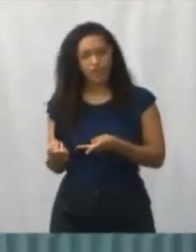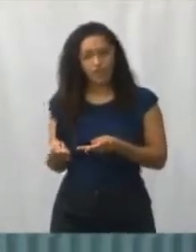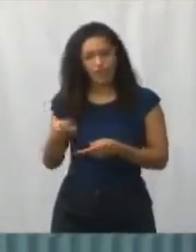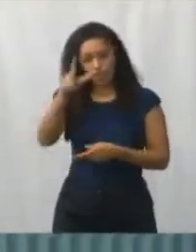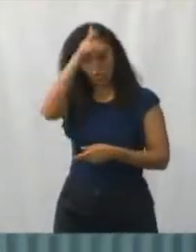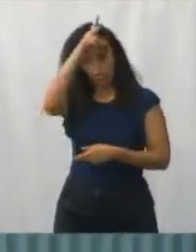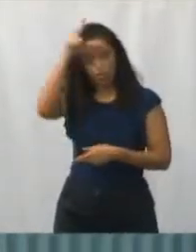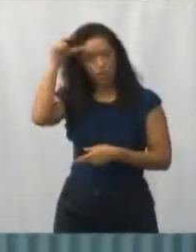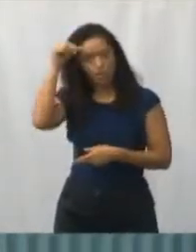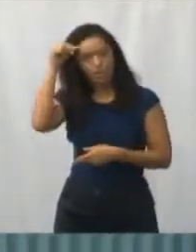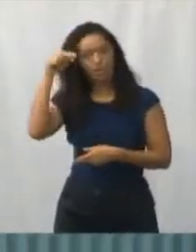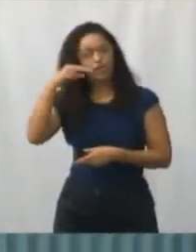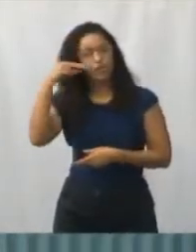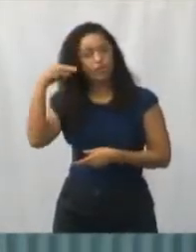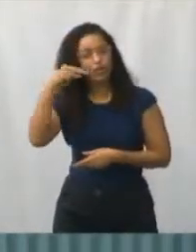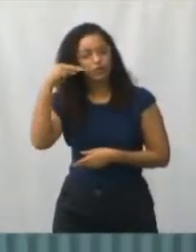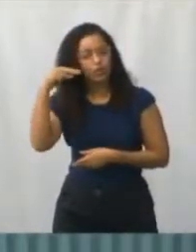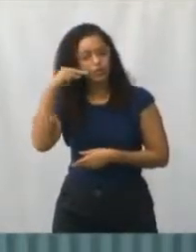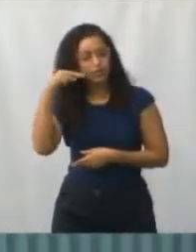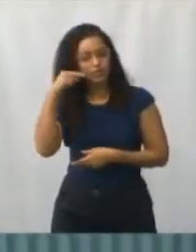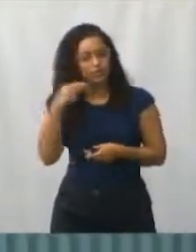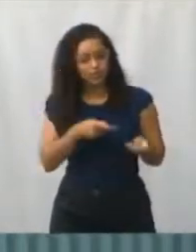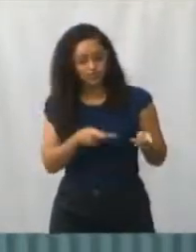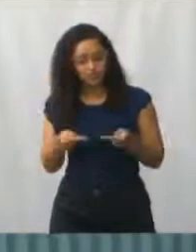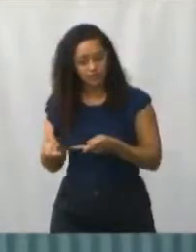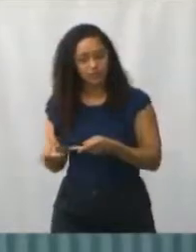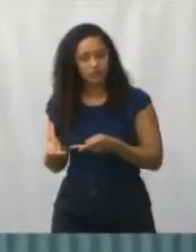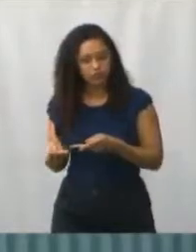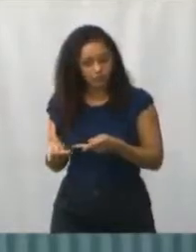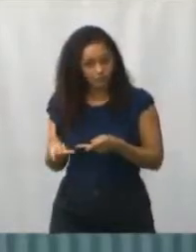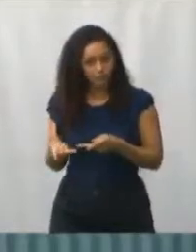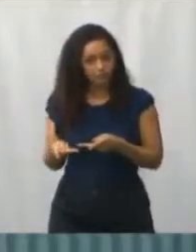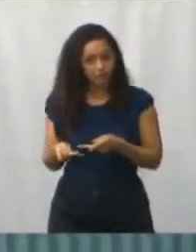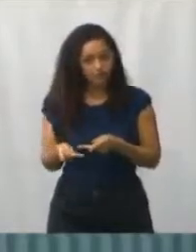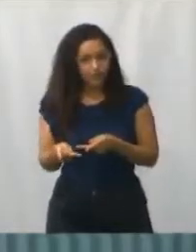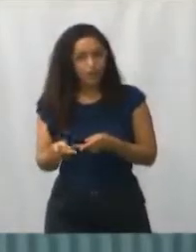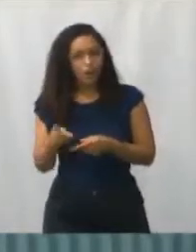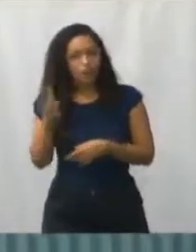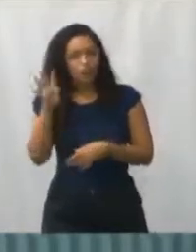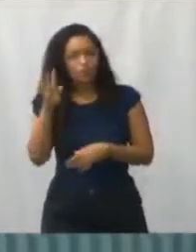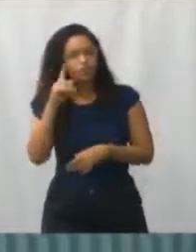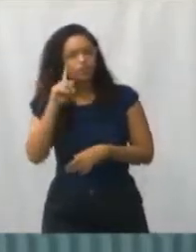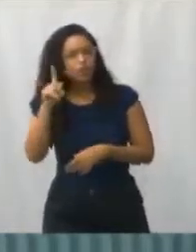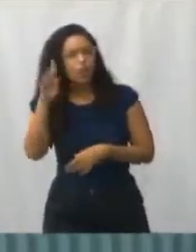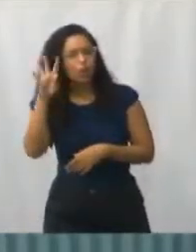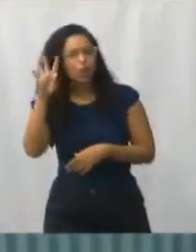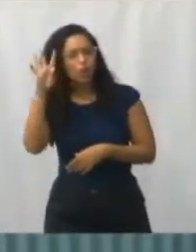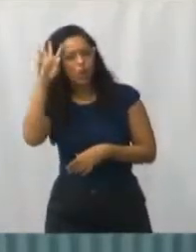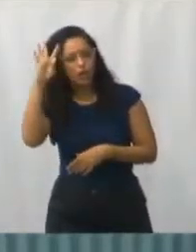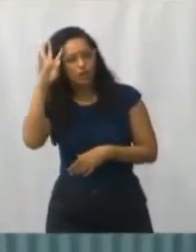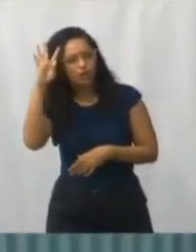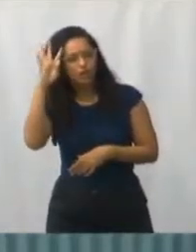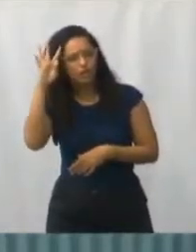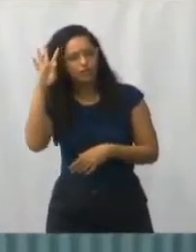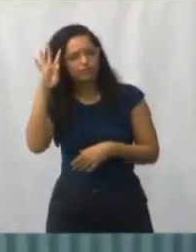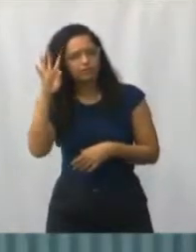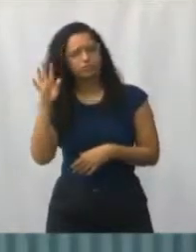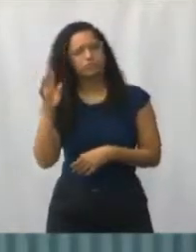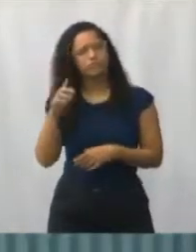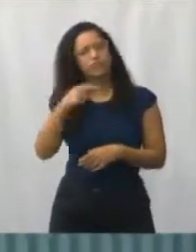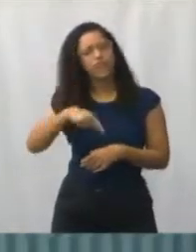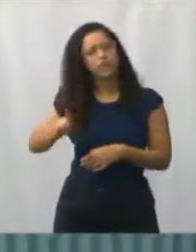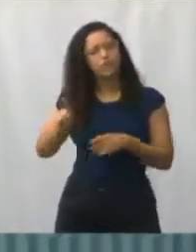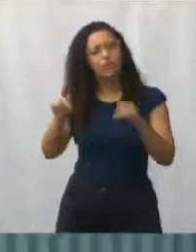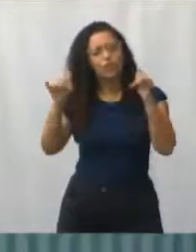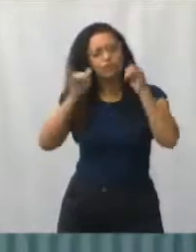Pasolini, que esteve na quarta-feira divulgando o Maio